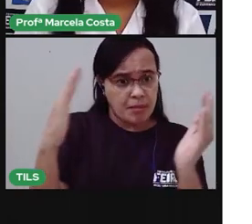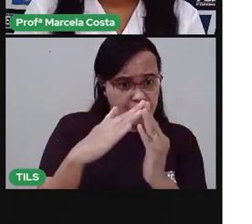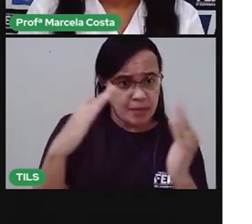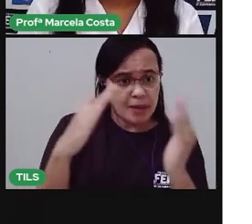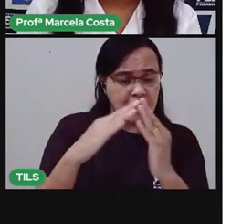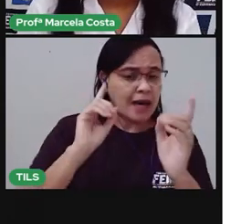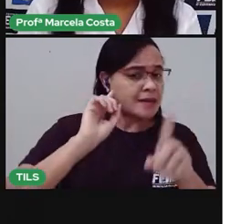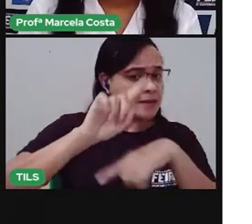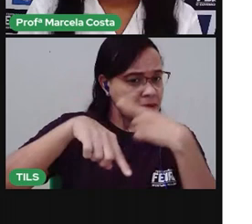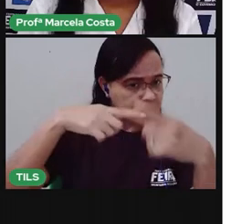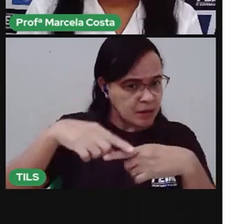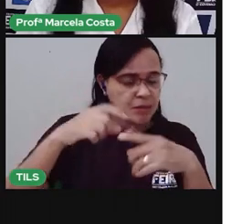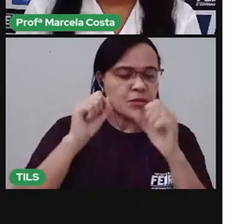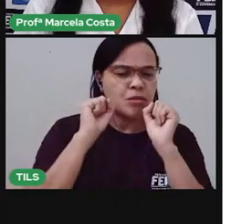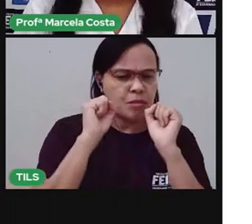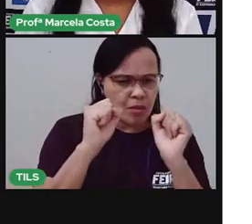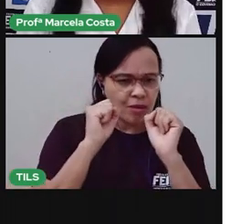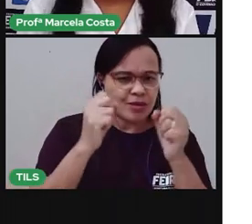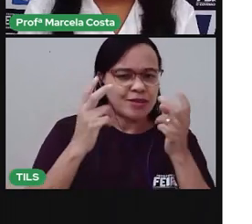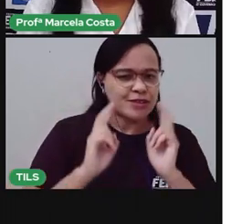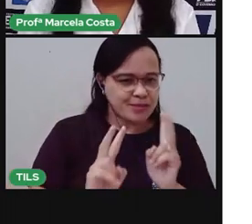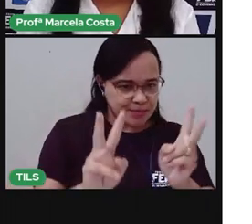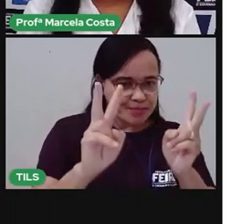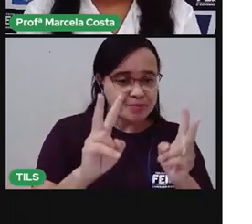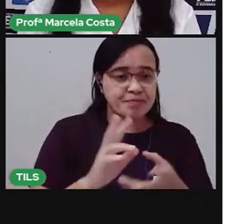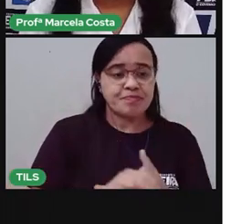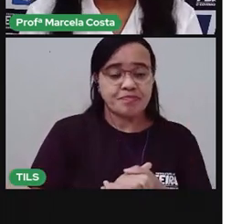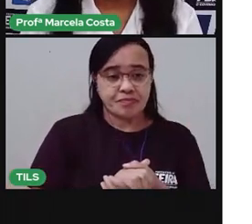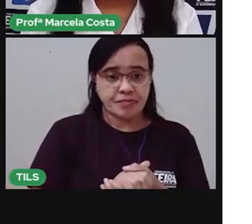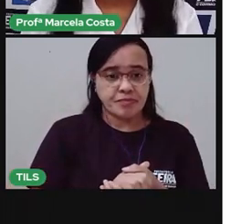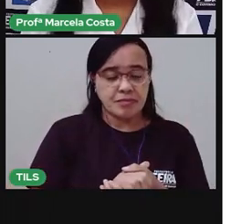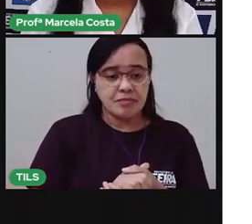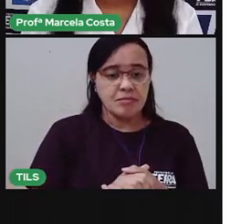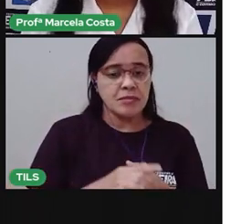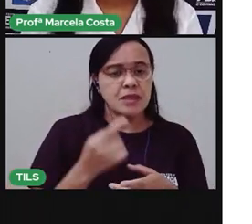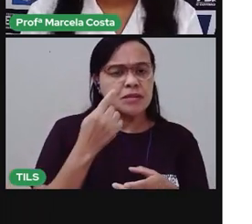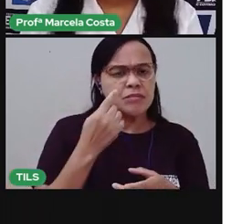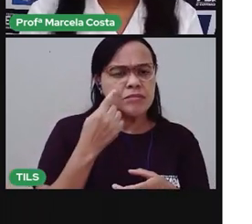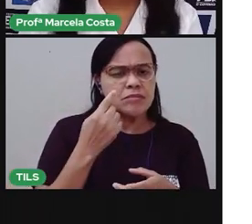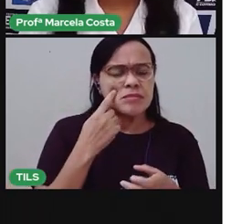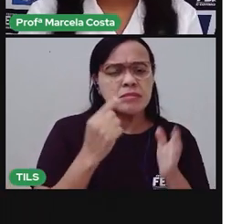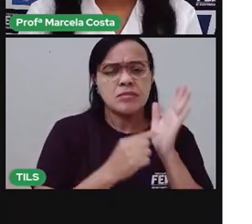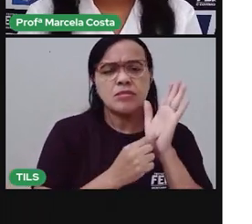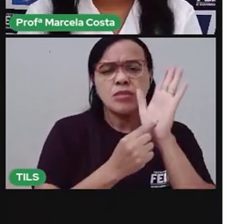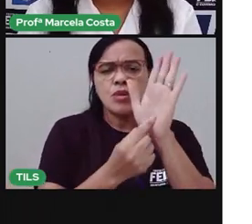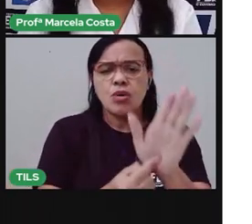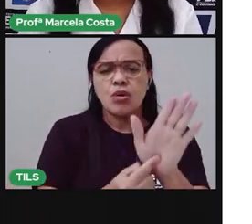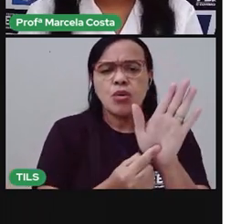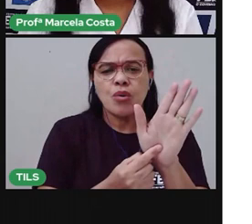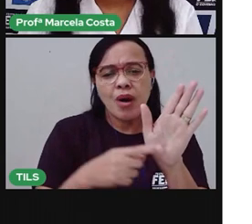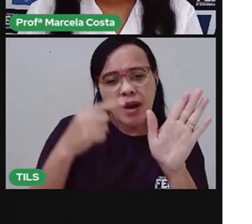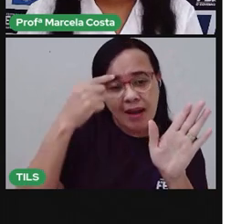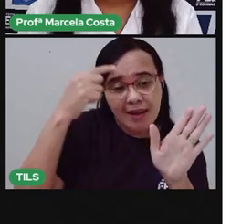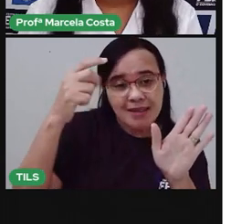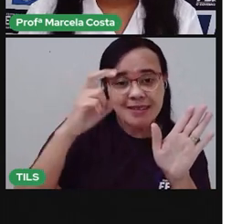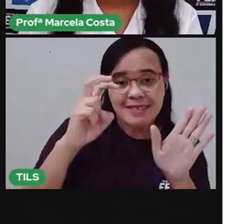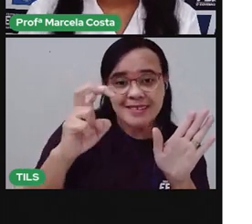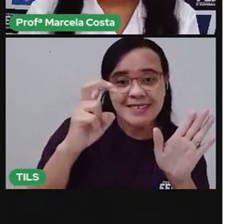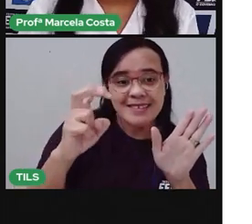momento, tá? Mas, aí ele já mostrou quais são os sentidos que nós temos.